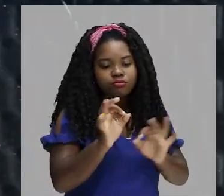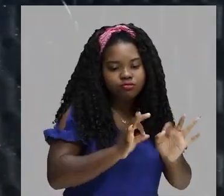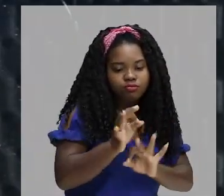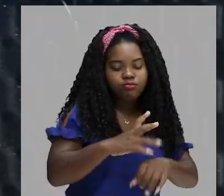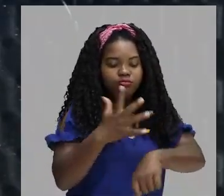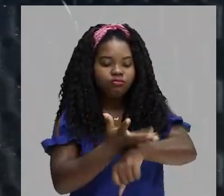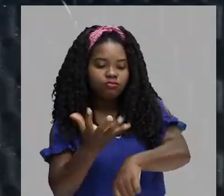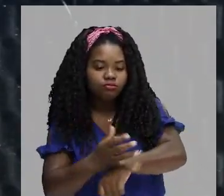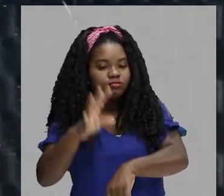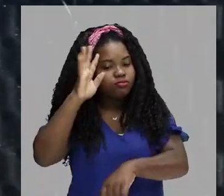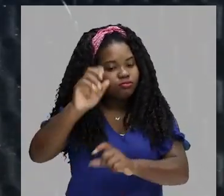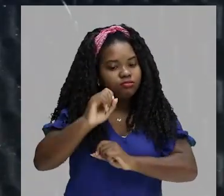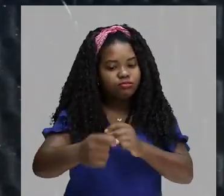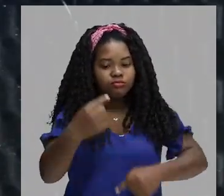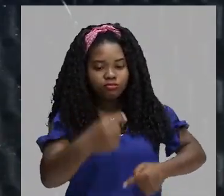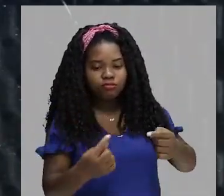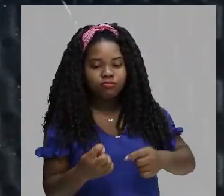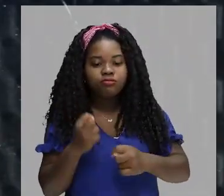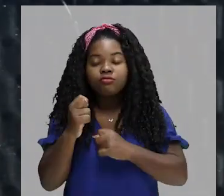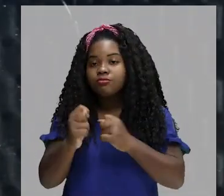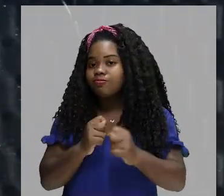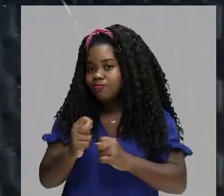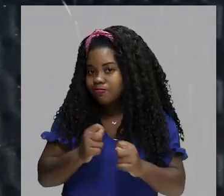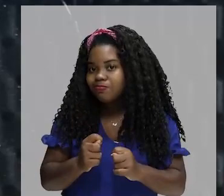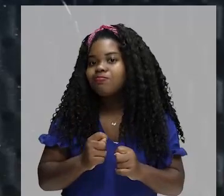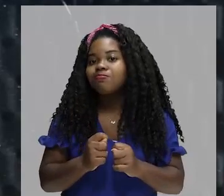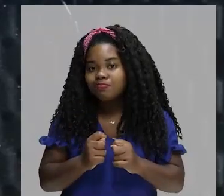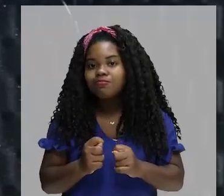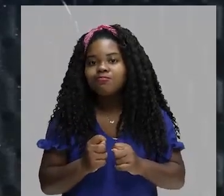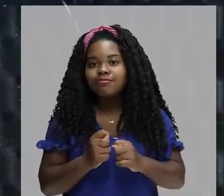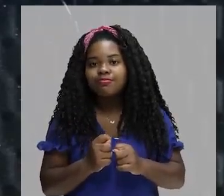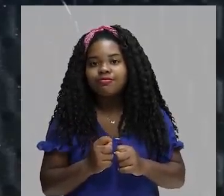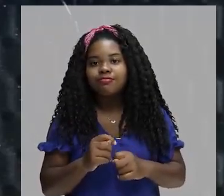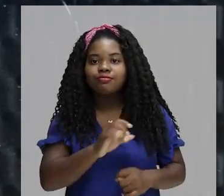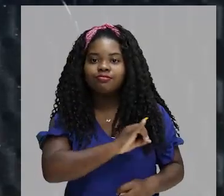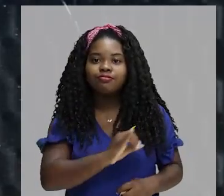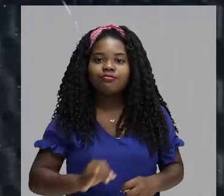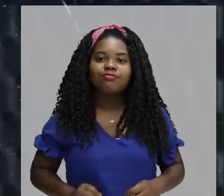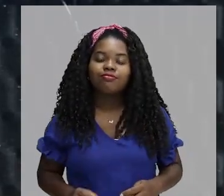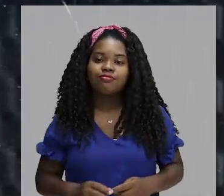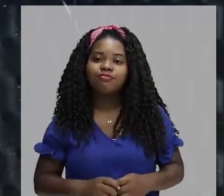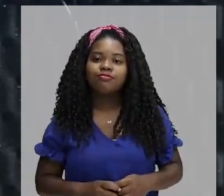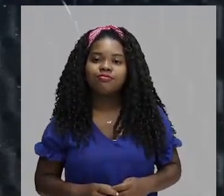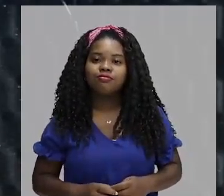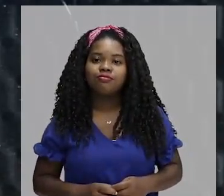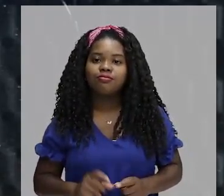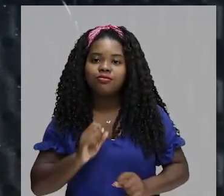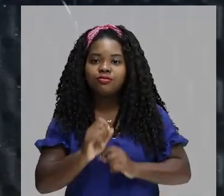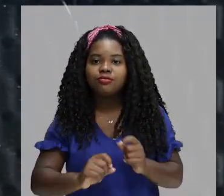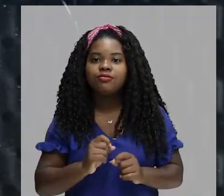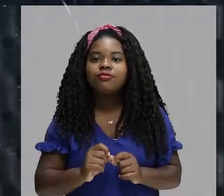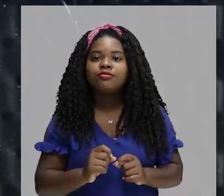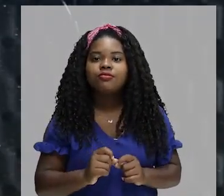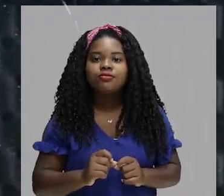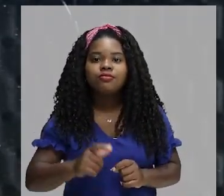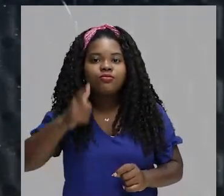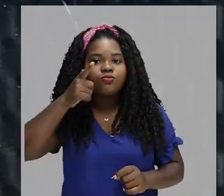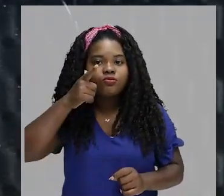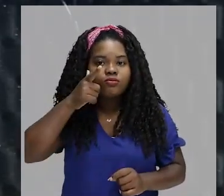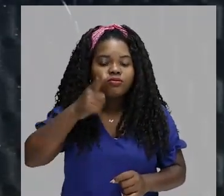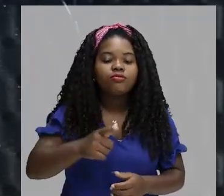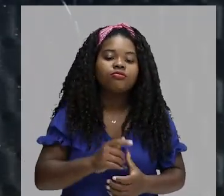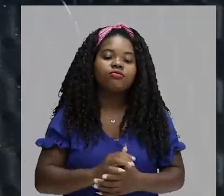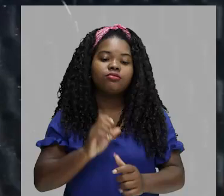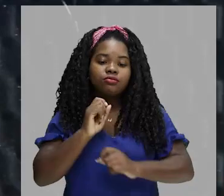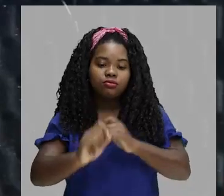atividades políticas e econômicas do império. É que controlava, inclusive, as conquistas de novas terras. E que